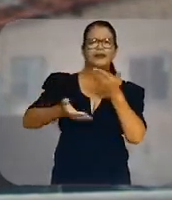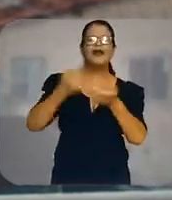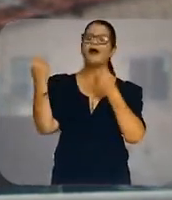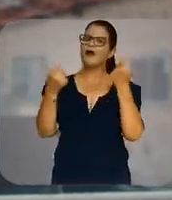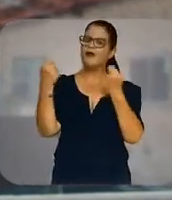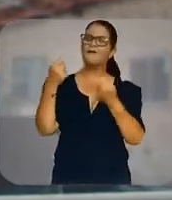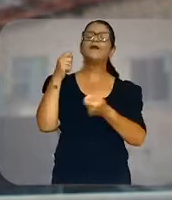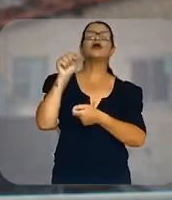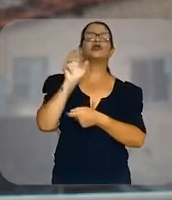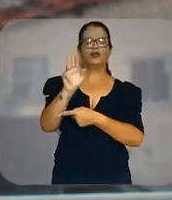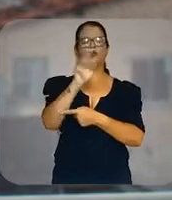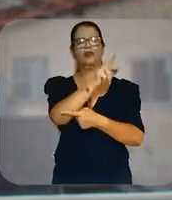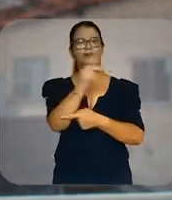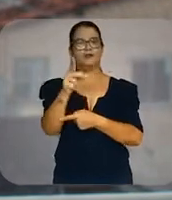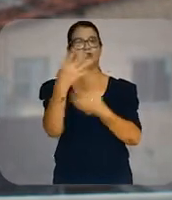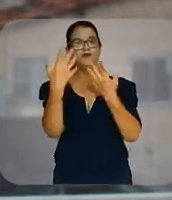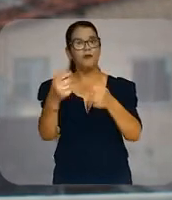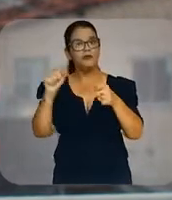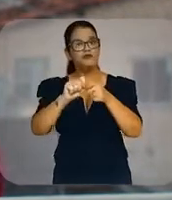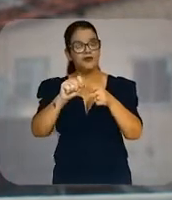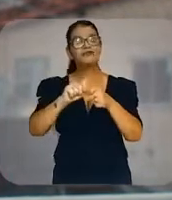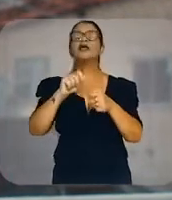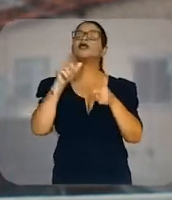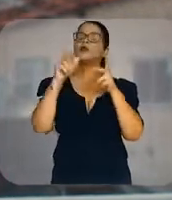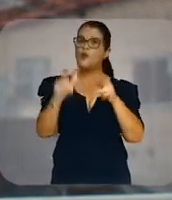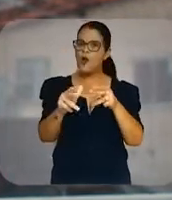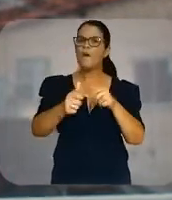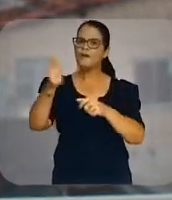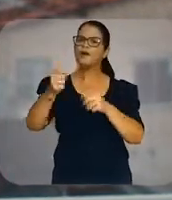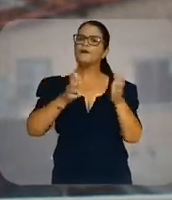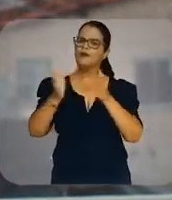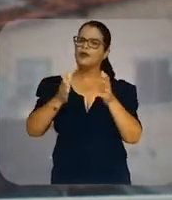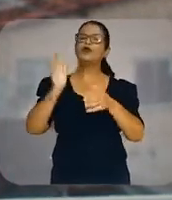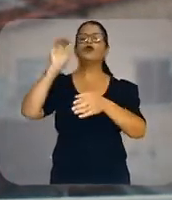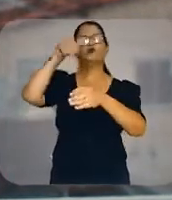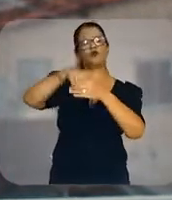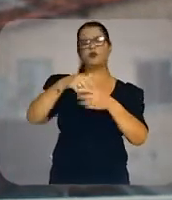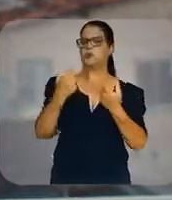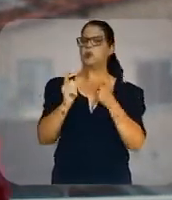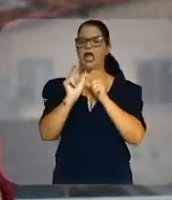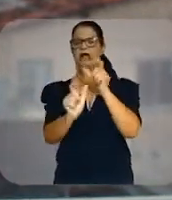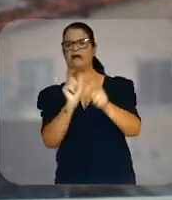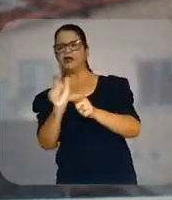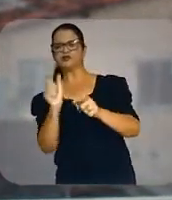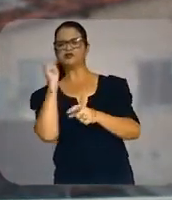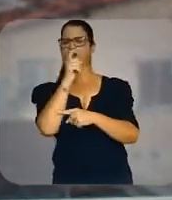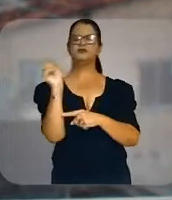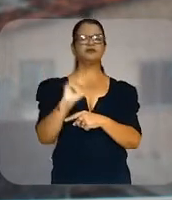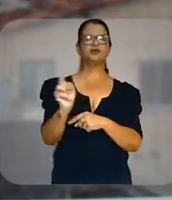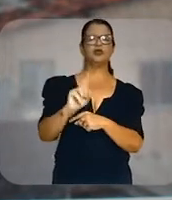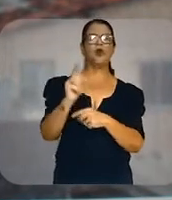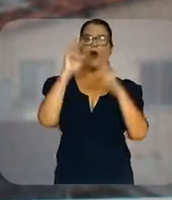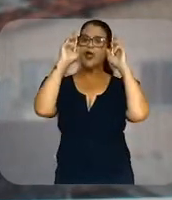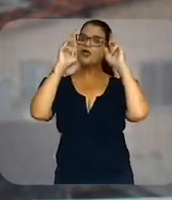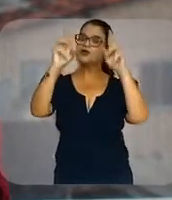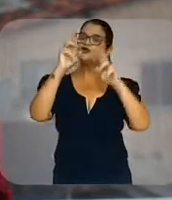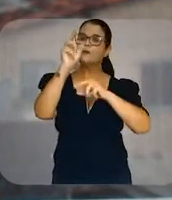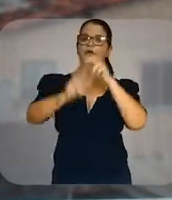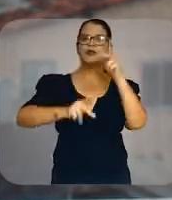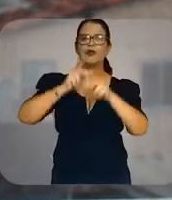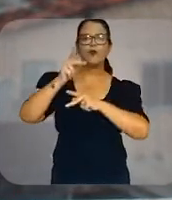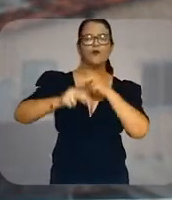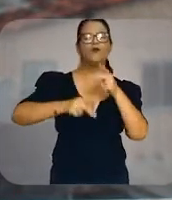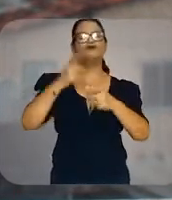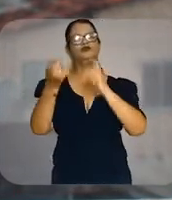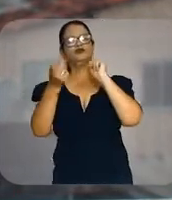à campanha de Lula para a presidência. E vamos fazer isso como fizemos no primeiro turno, sem agressões e sem mentiras. Com respeito ao